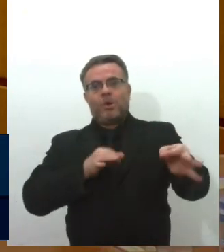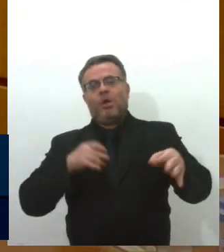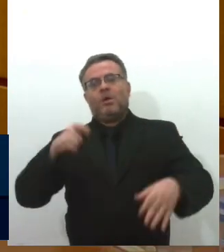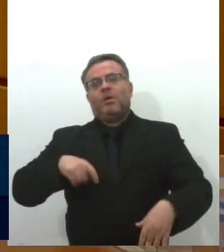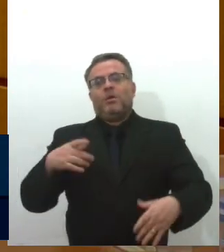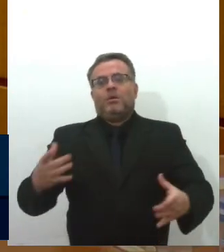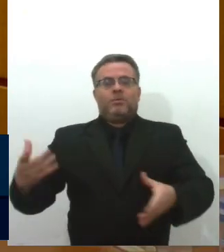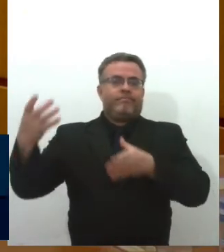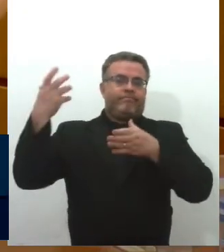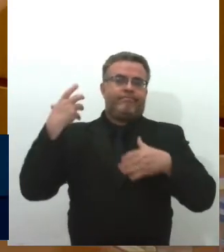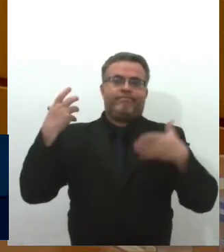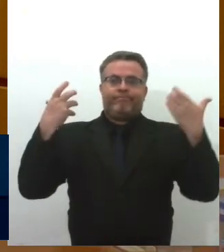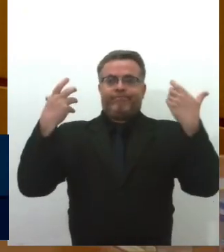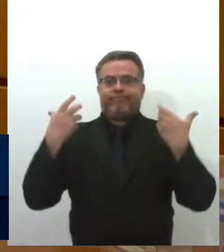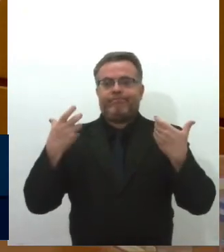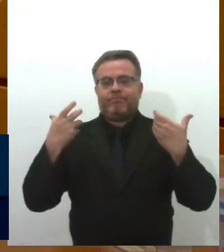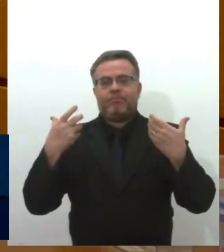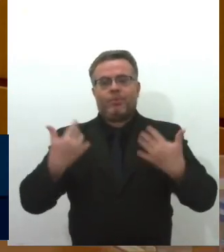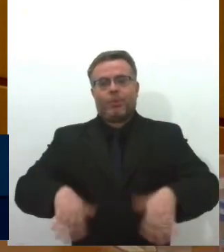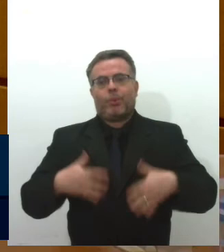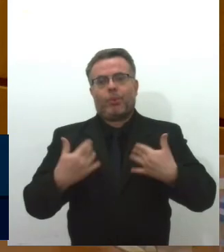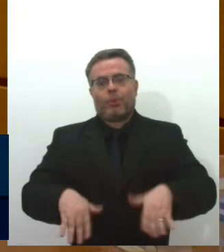nas costas. Isso não é vida.